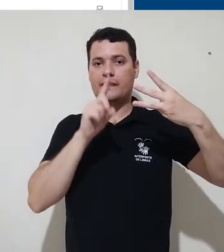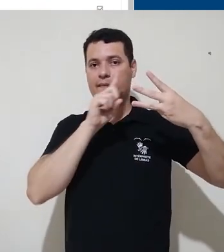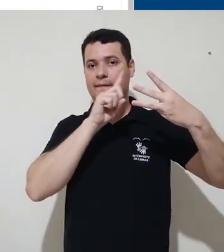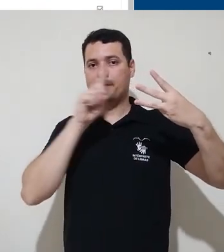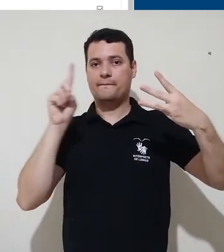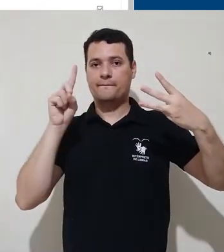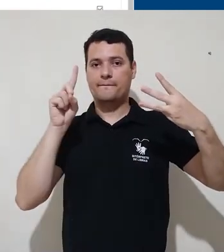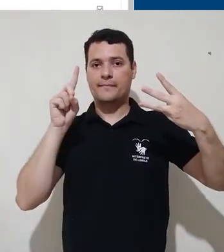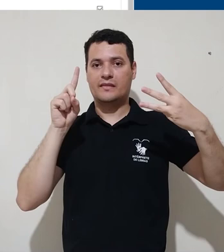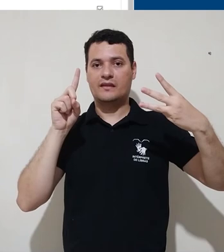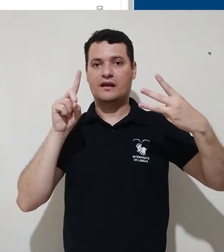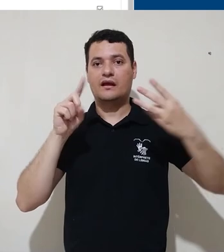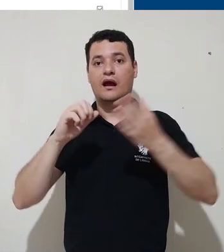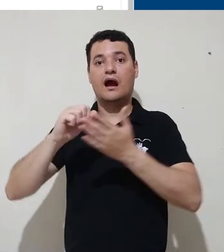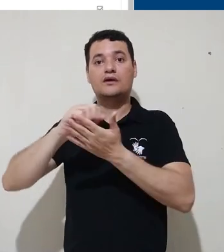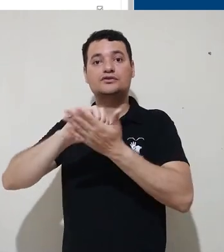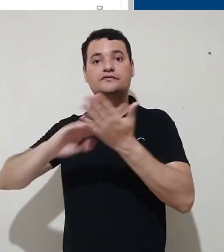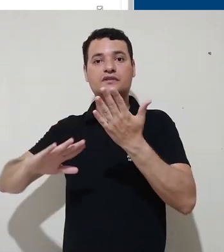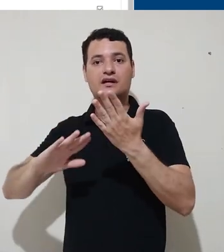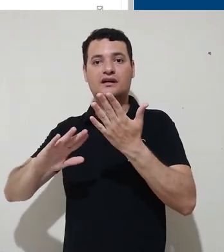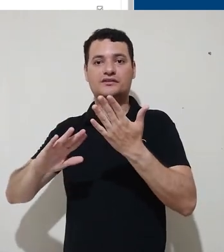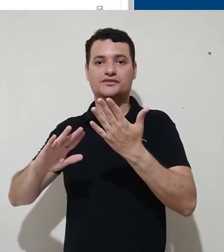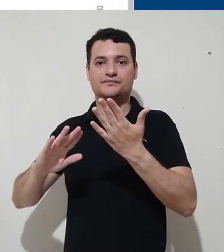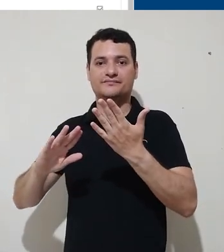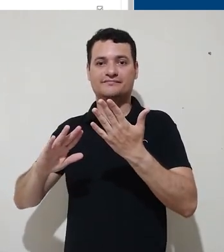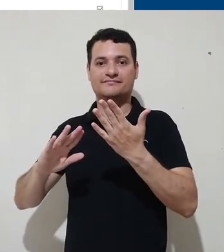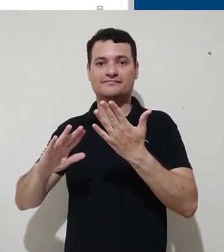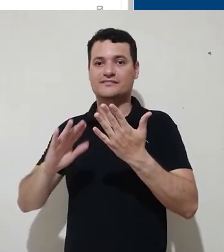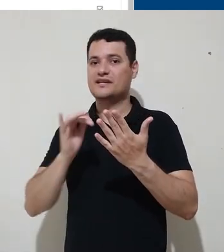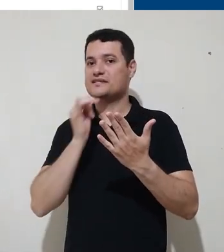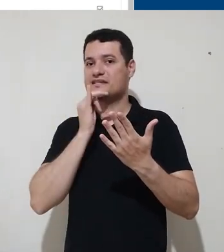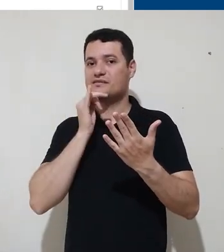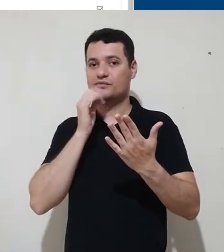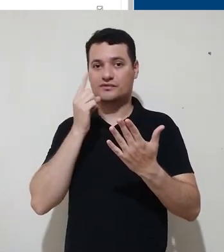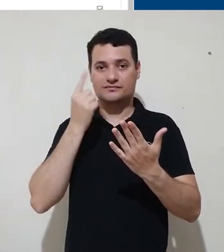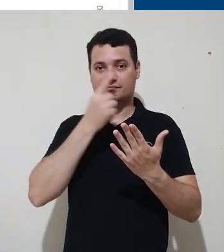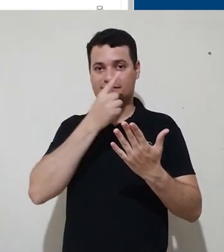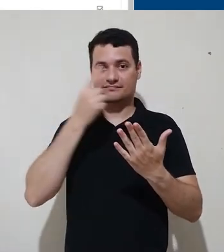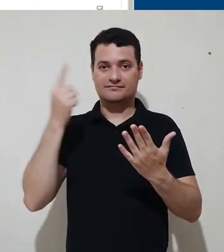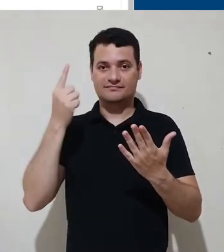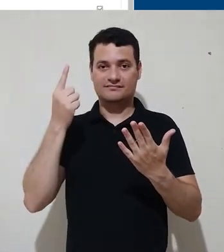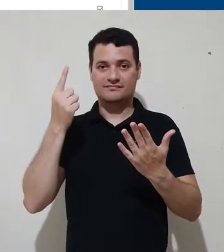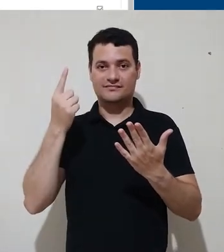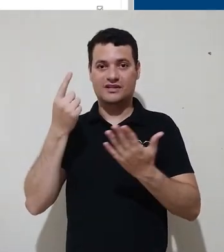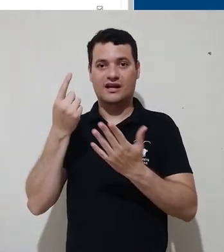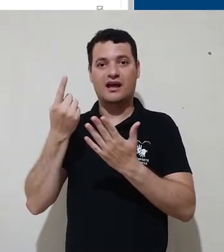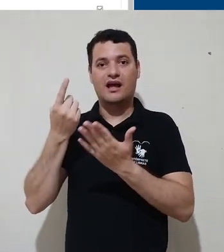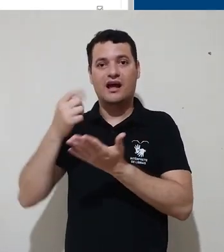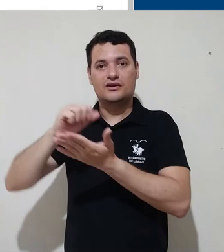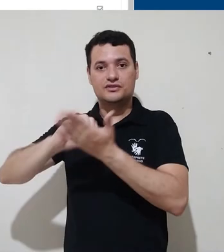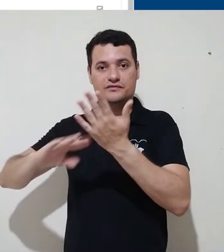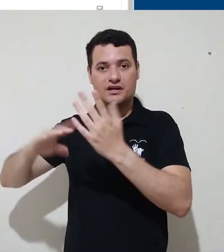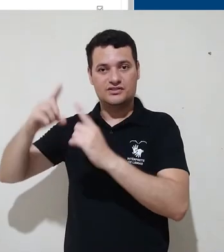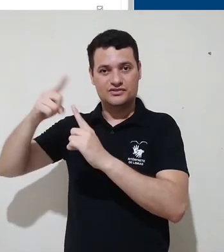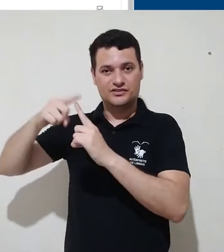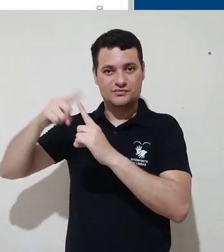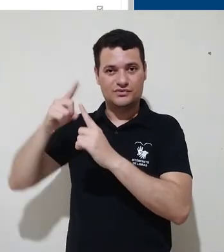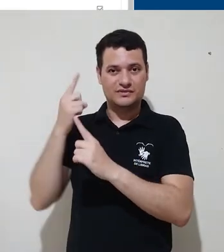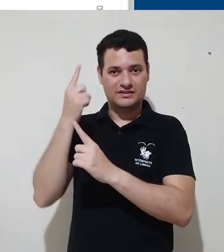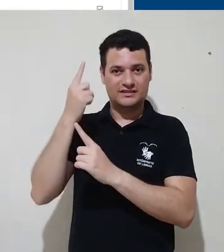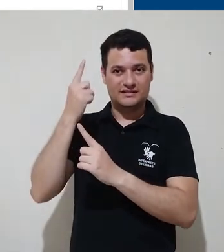A seguir, nós temos um exemplo de atividade que é a atividade tarefa. Aqui, por exemplo,